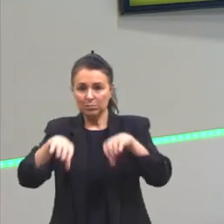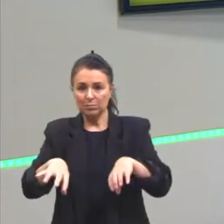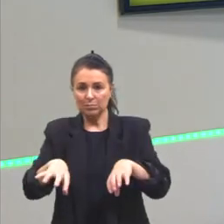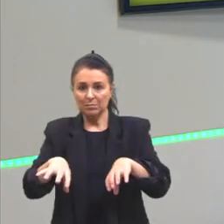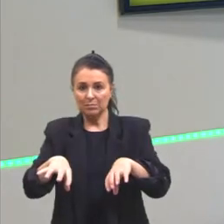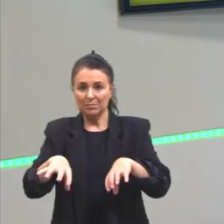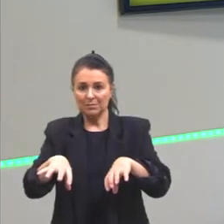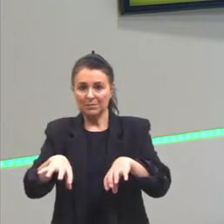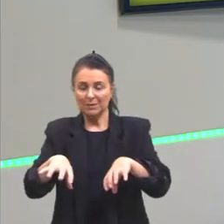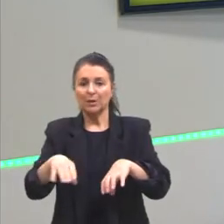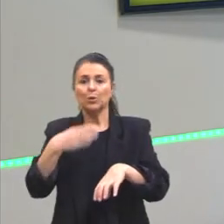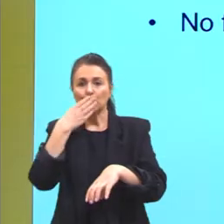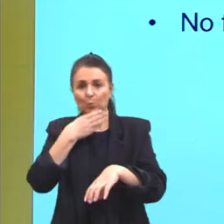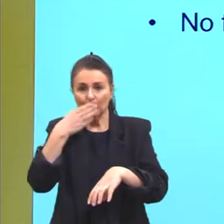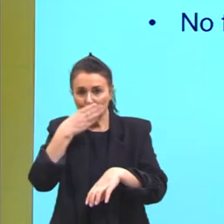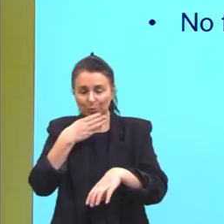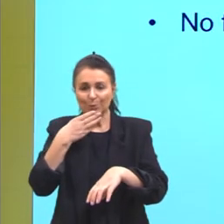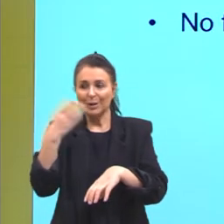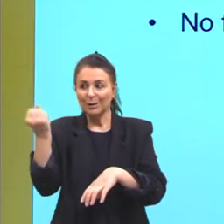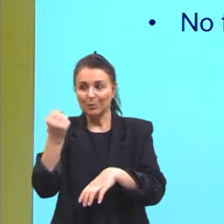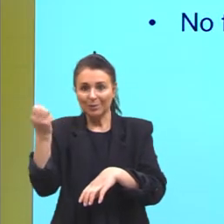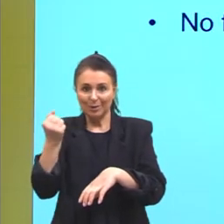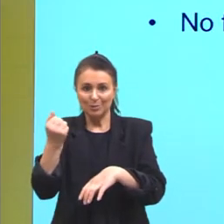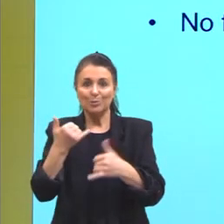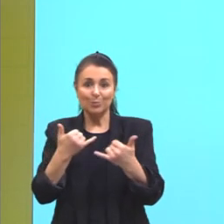açúcar e do leite.